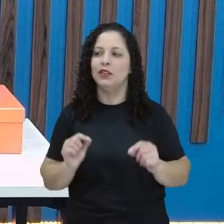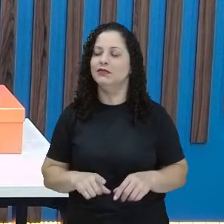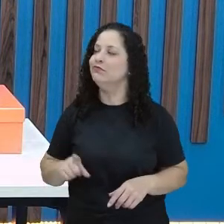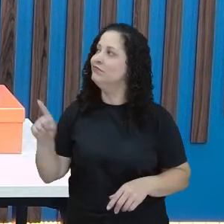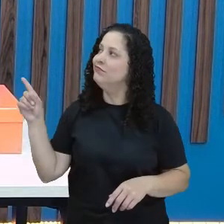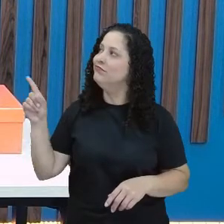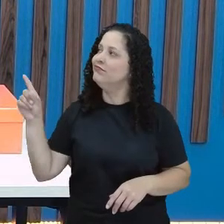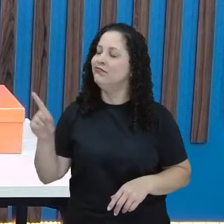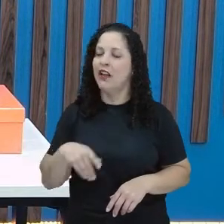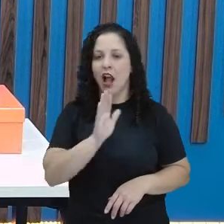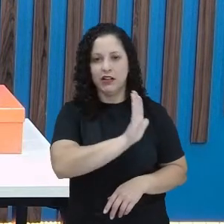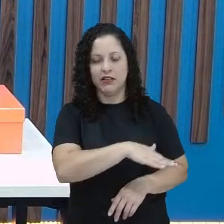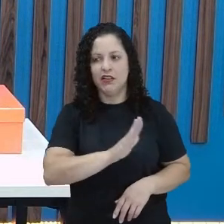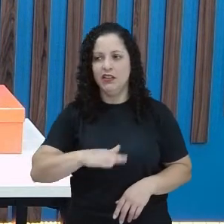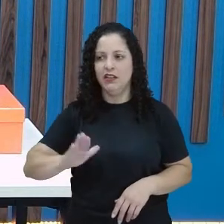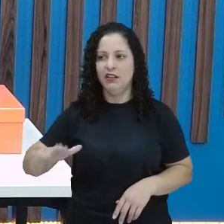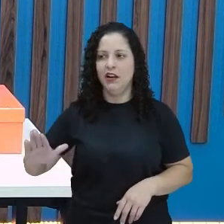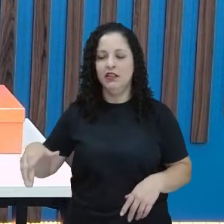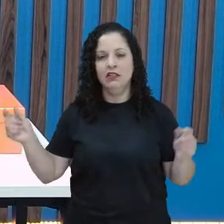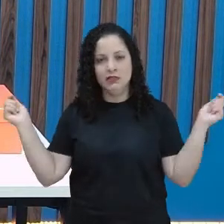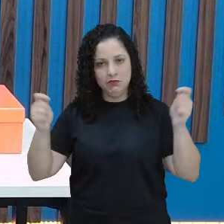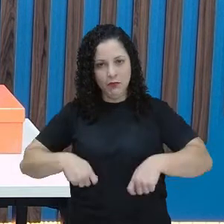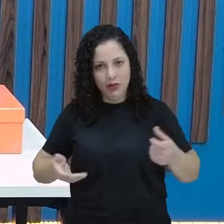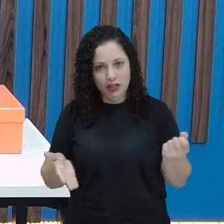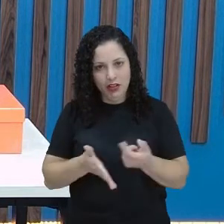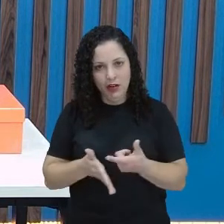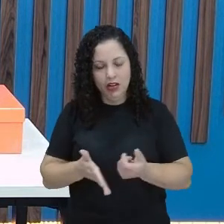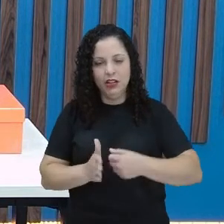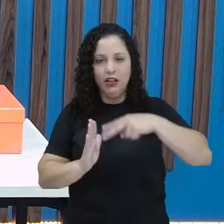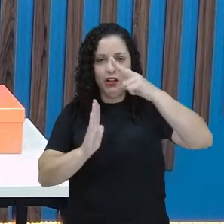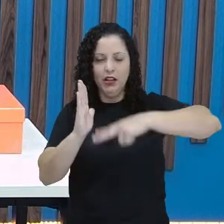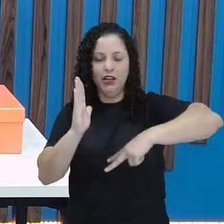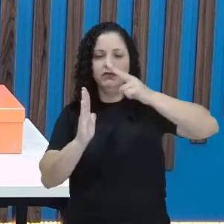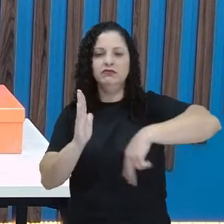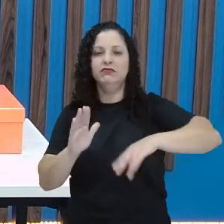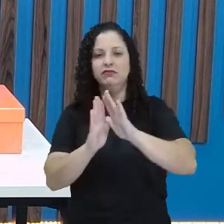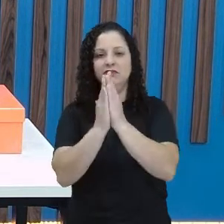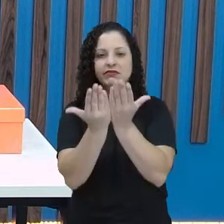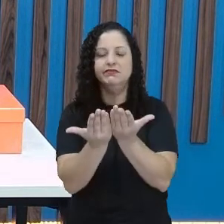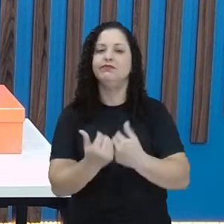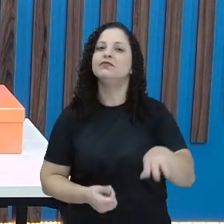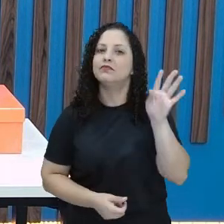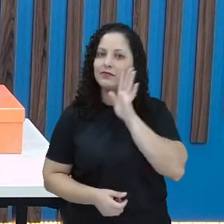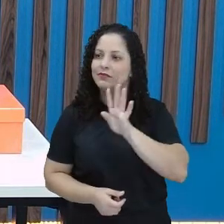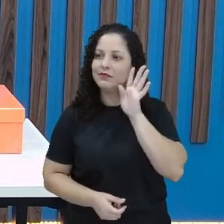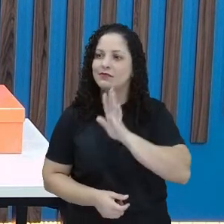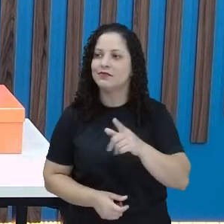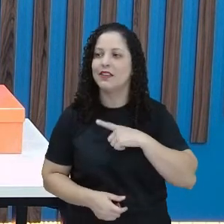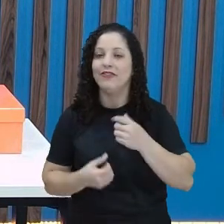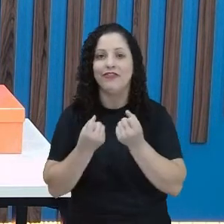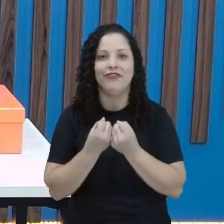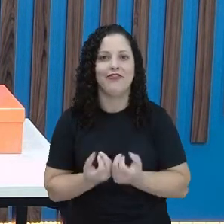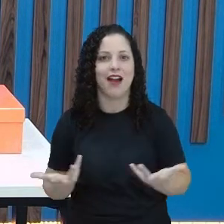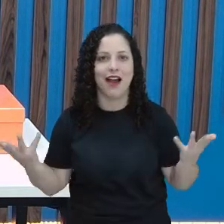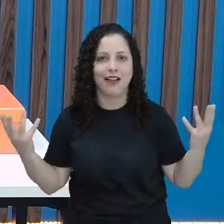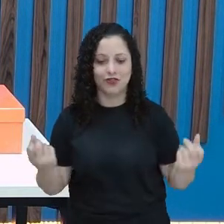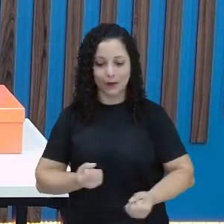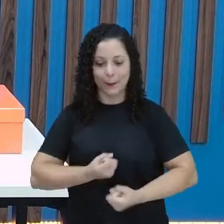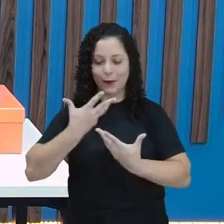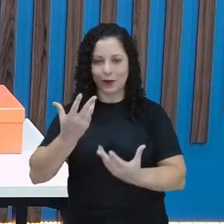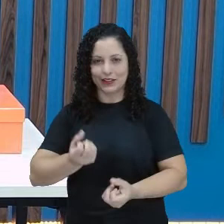criança, se puder ter esse livrinho, é muito interessante. Olha a quantidade de poemas que eu tenho nele.